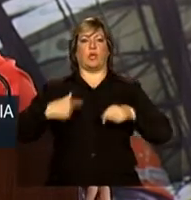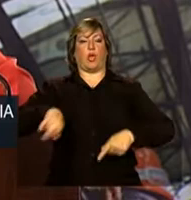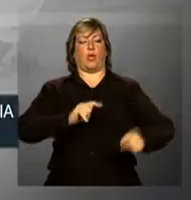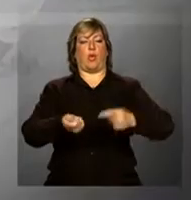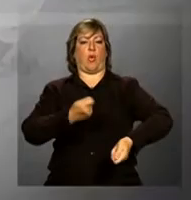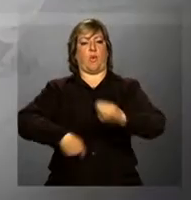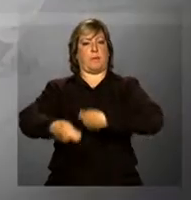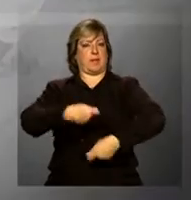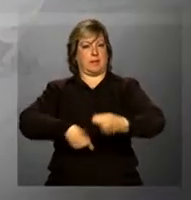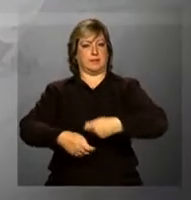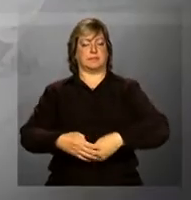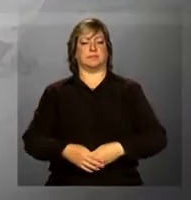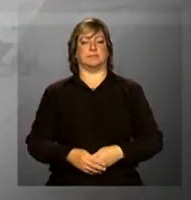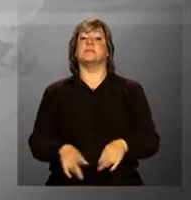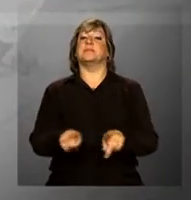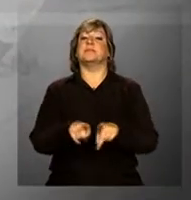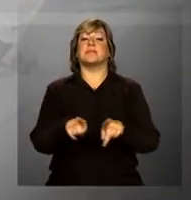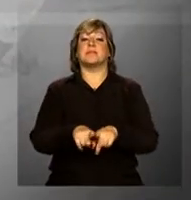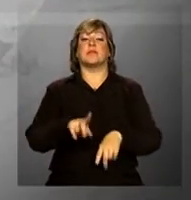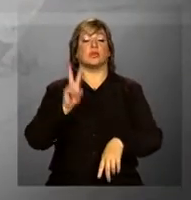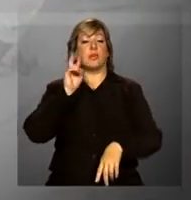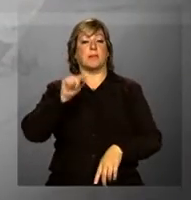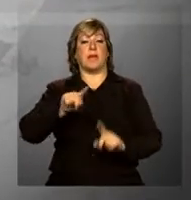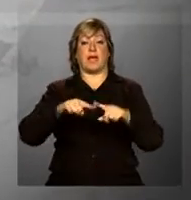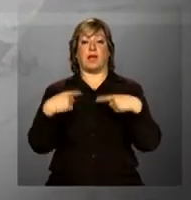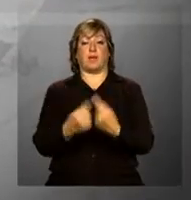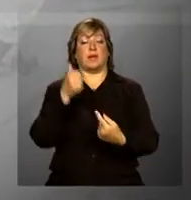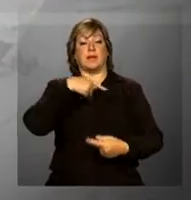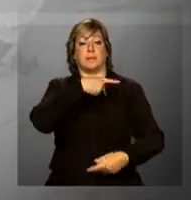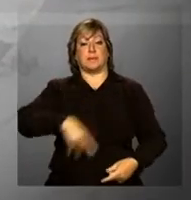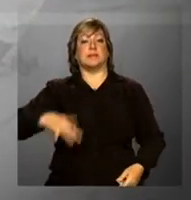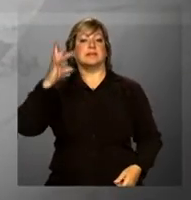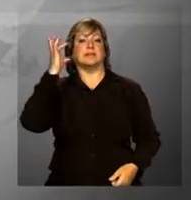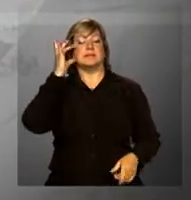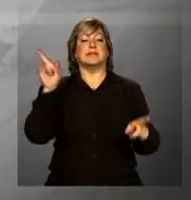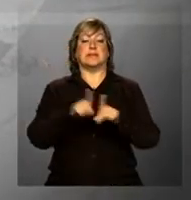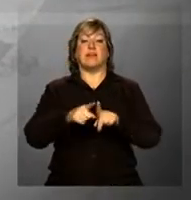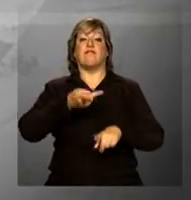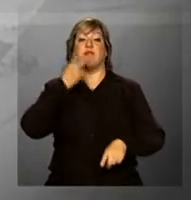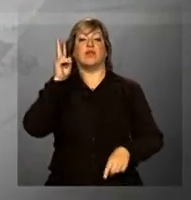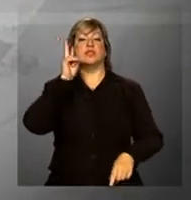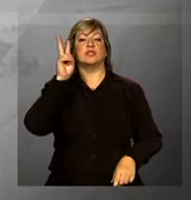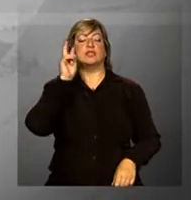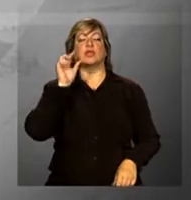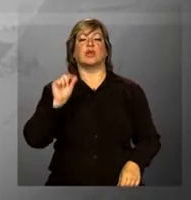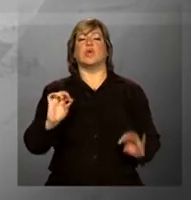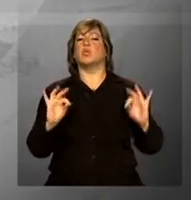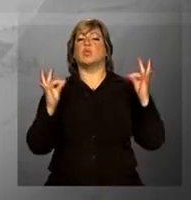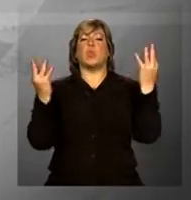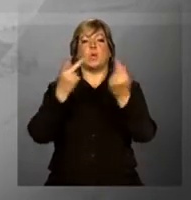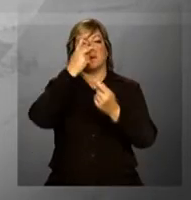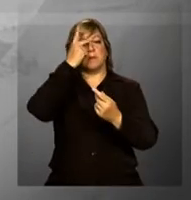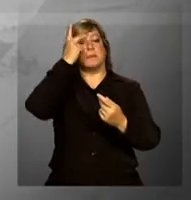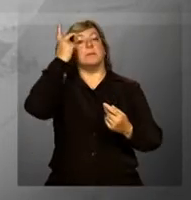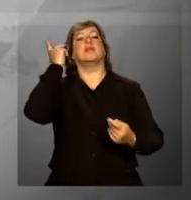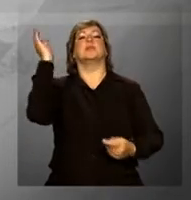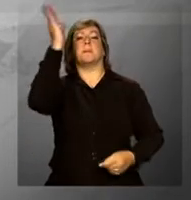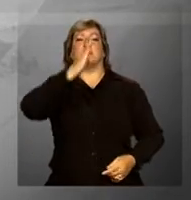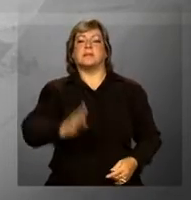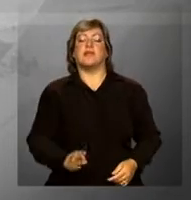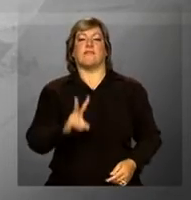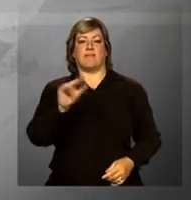economia. E ainda durante o evento, a presidenta Dilma Rousseff disse que todos os brasileiros serão